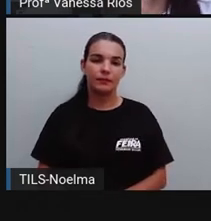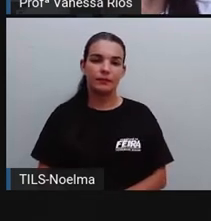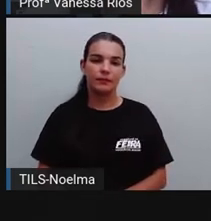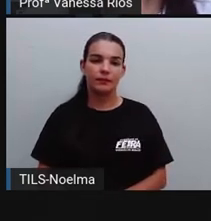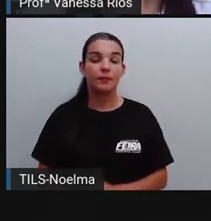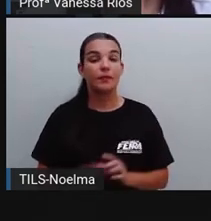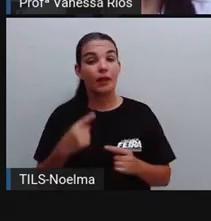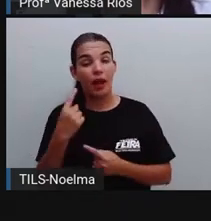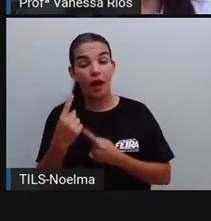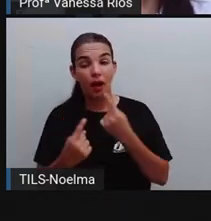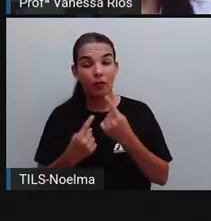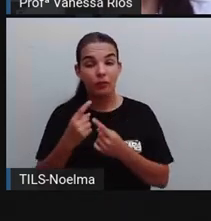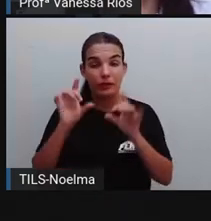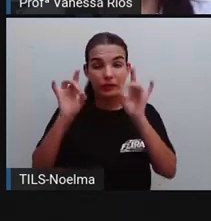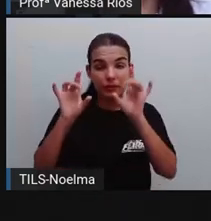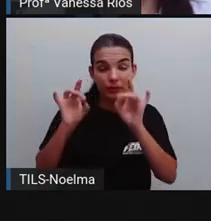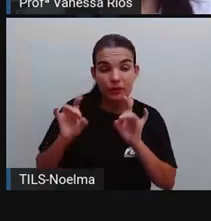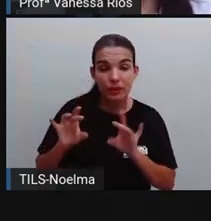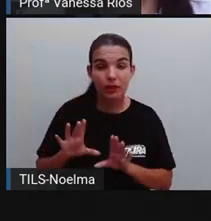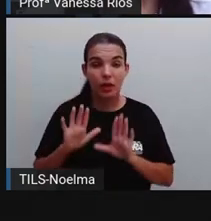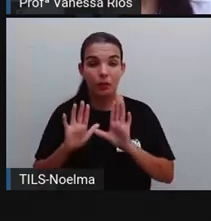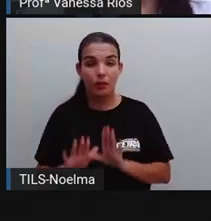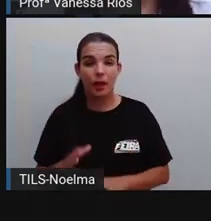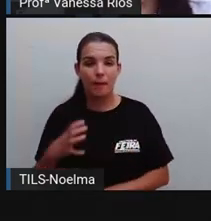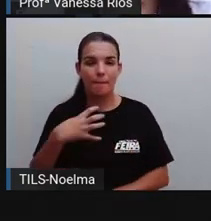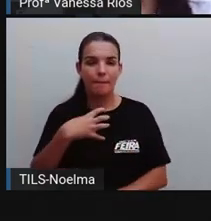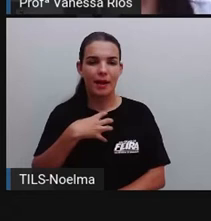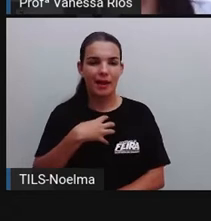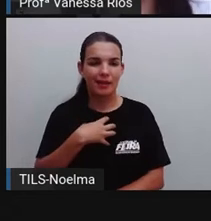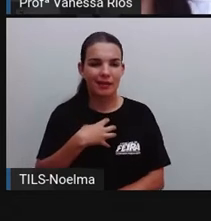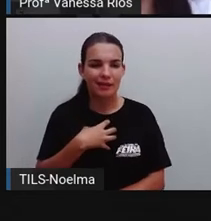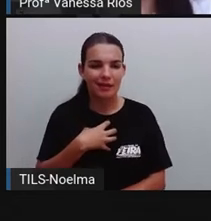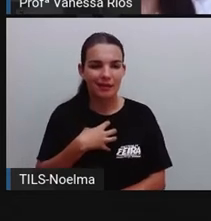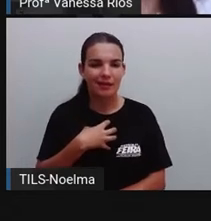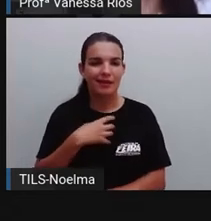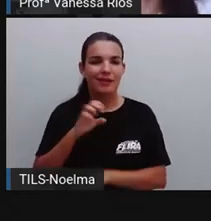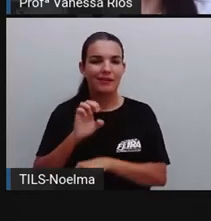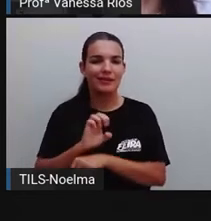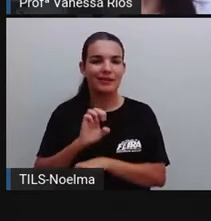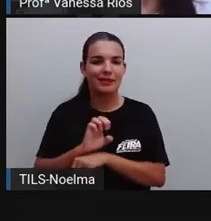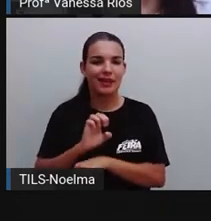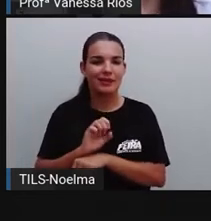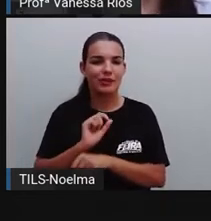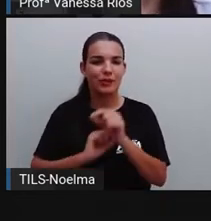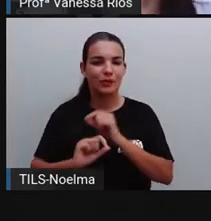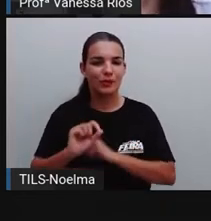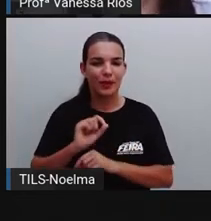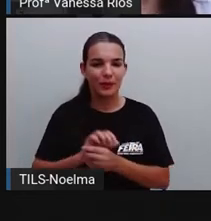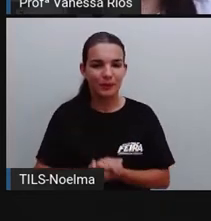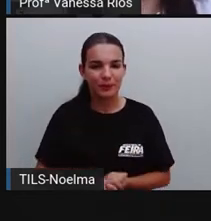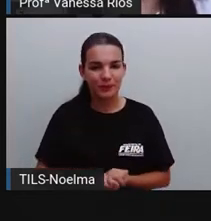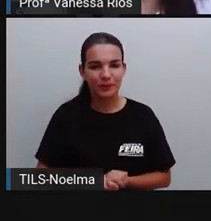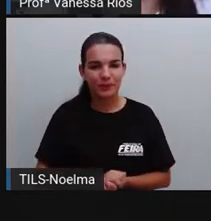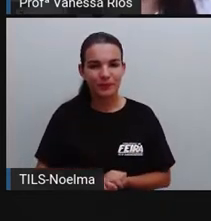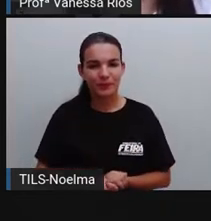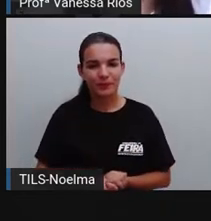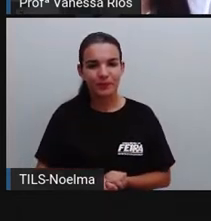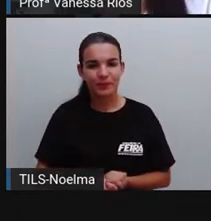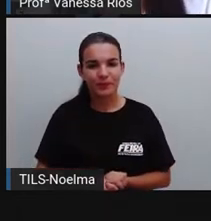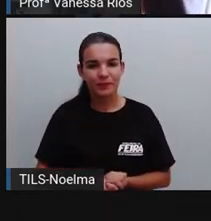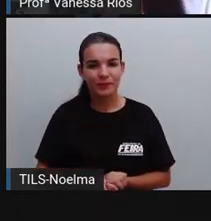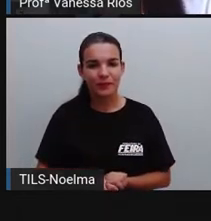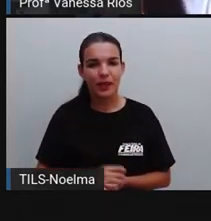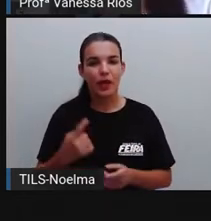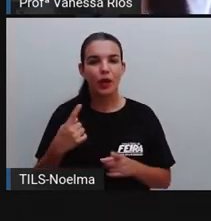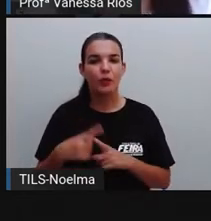E aí tem exceção. Exceção aí é a palavra Bahia. Quando se refere ao Estado, é uma exceção, né? Bahia, quando se